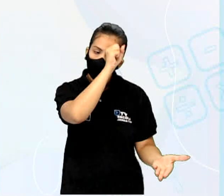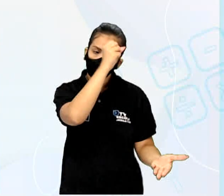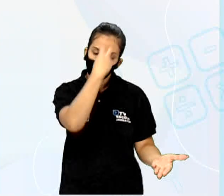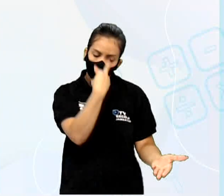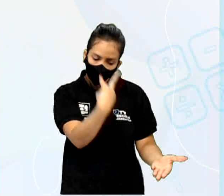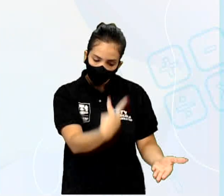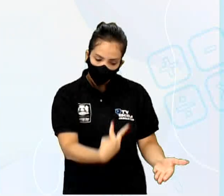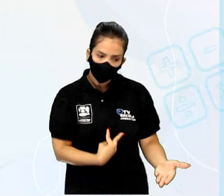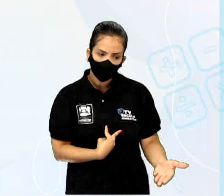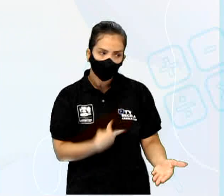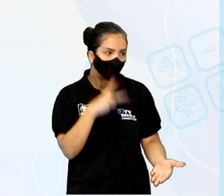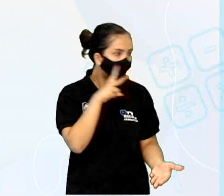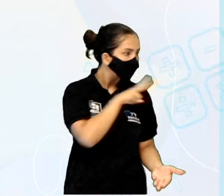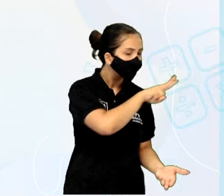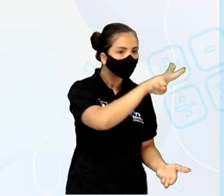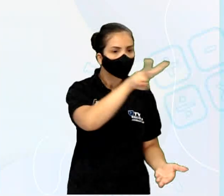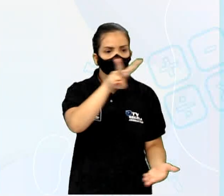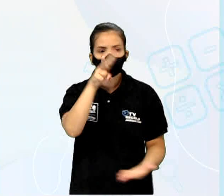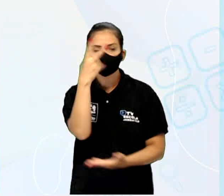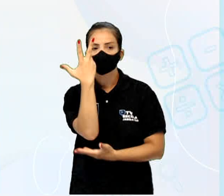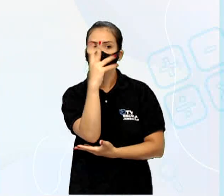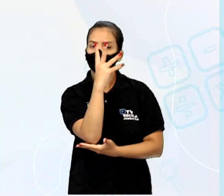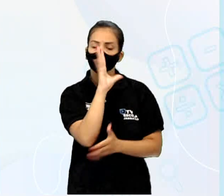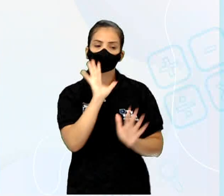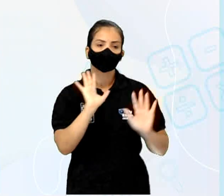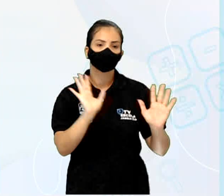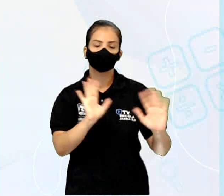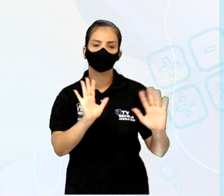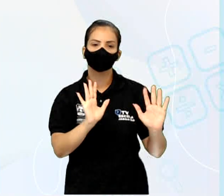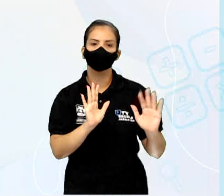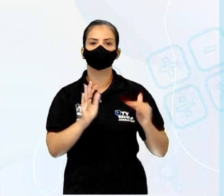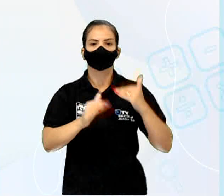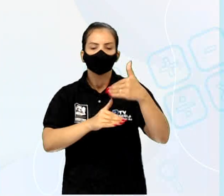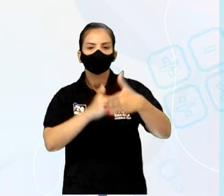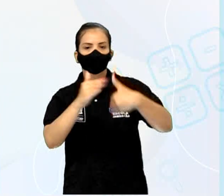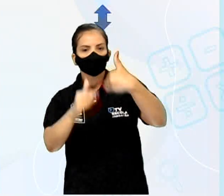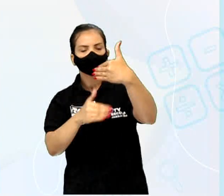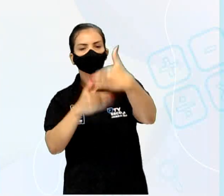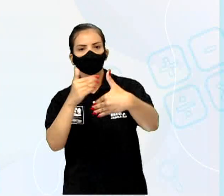si e não para as outras árvores. Então, continua o desenvolvimento e o nó,